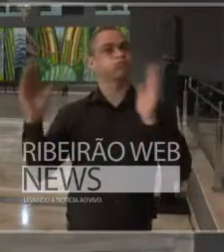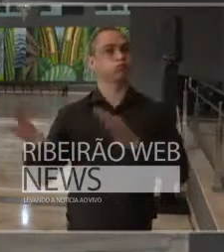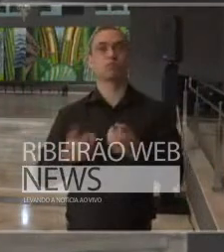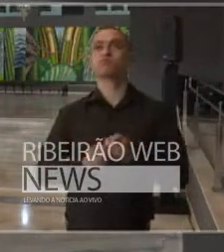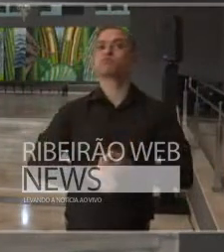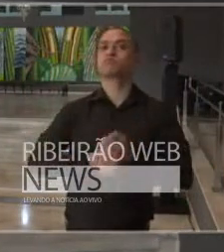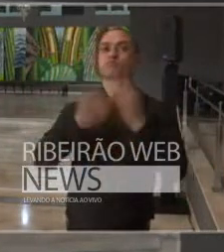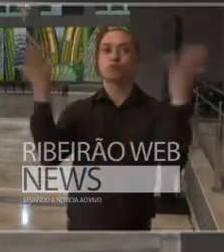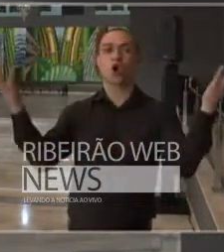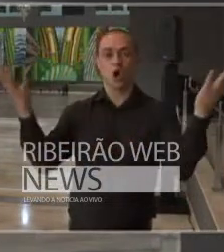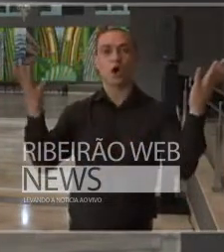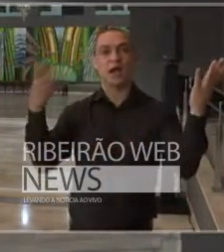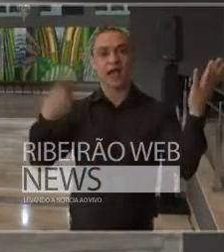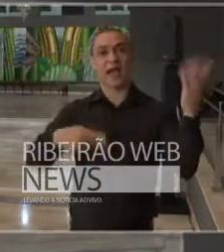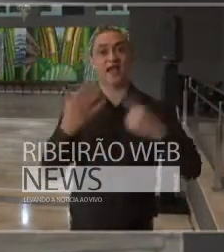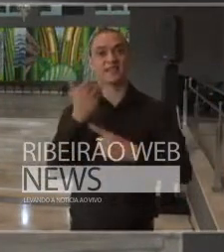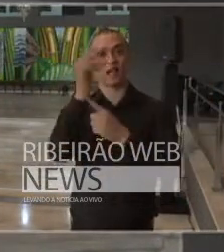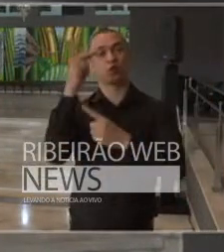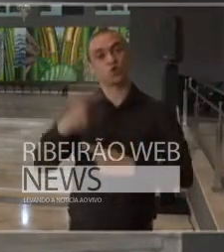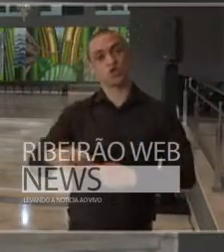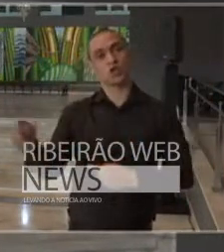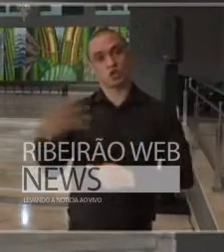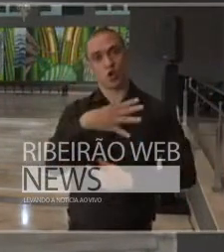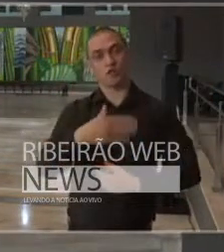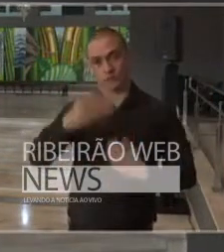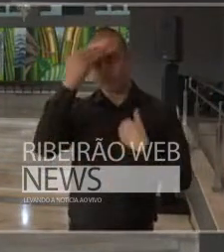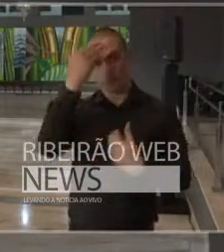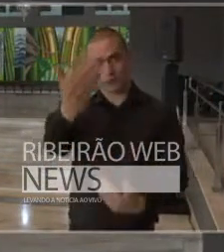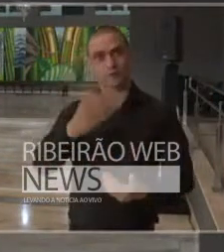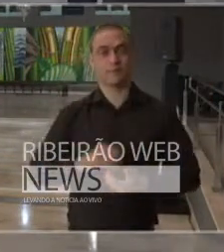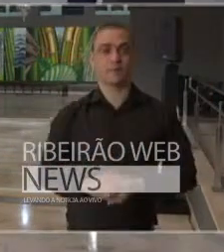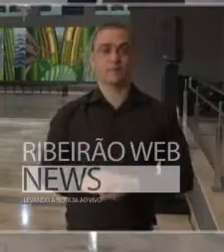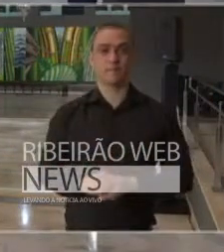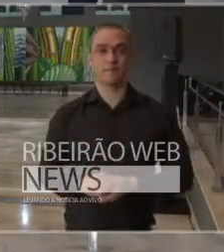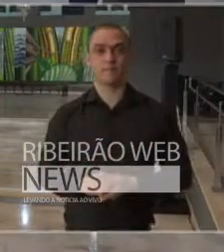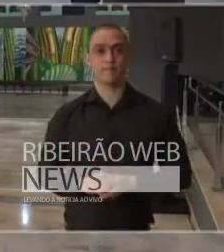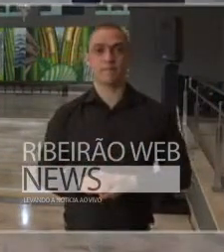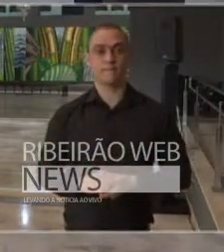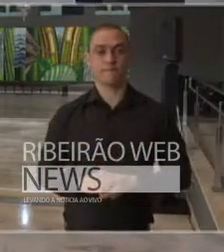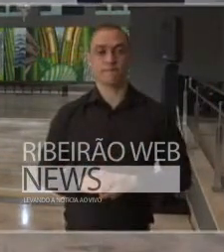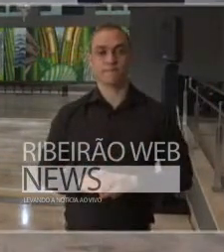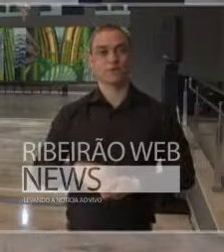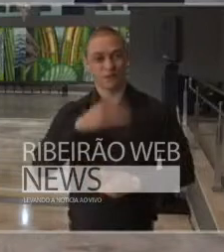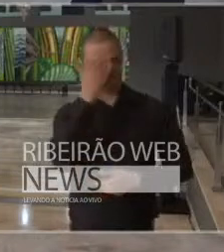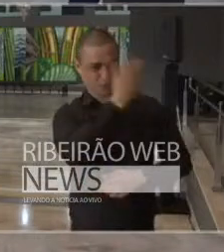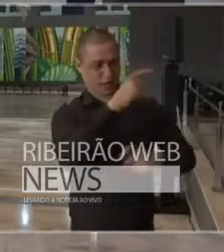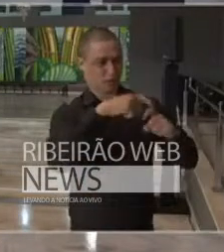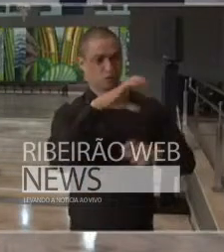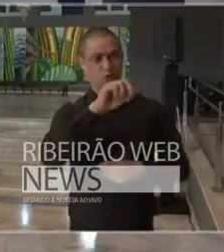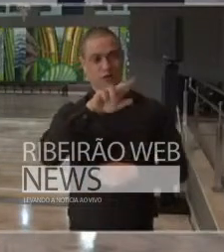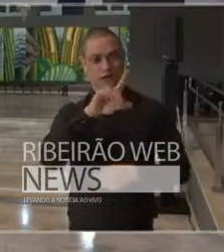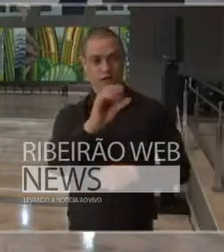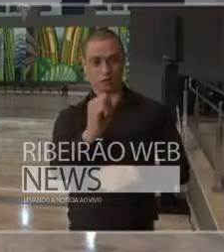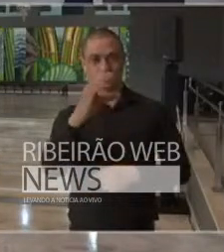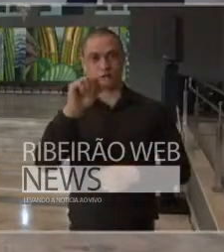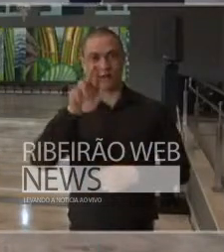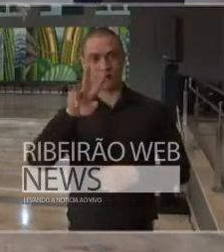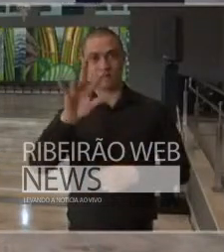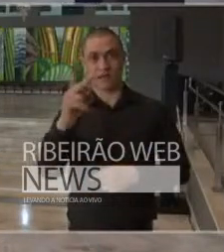larga escala essa nova tecnologia muito obrigado muito obrigado doutor Carlos Carvalho queria apenas